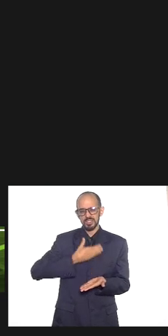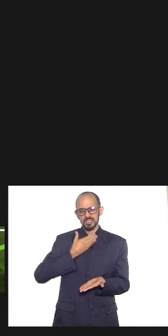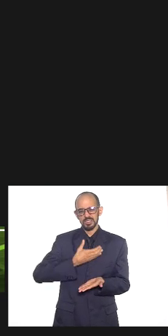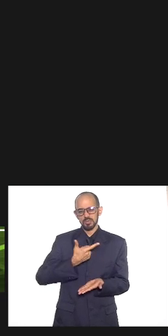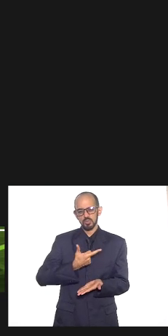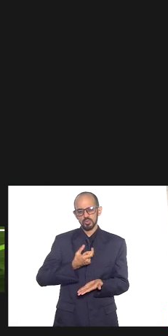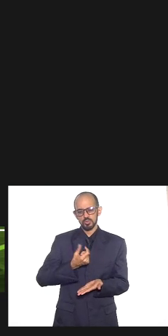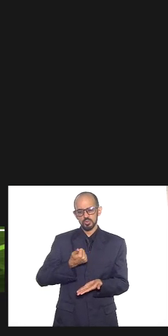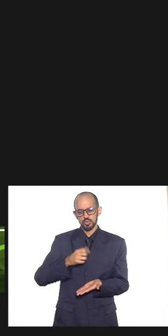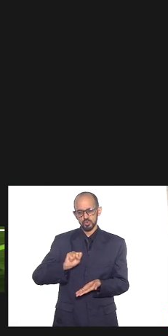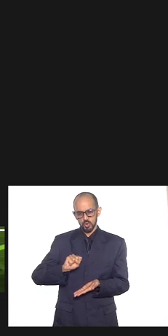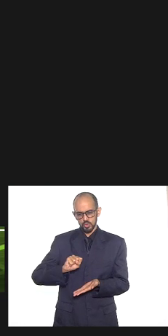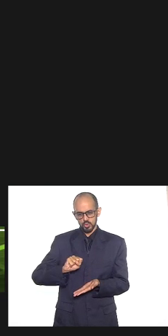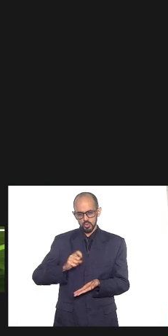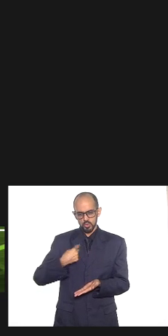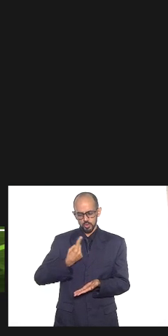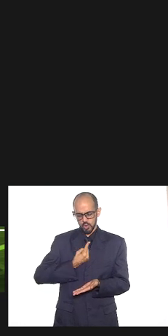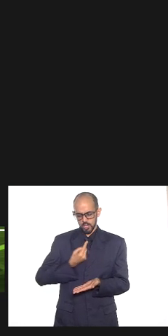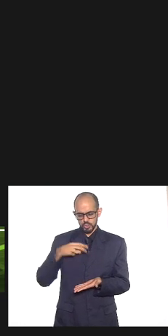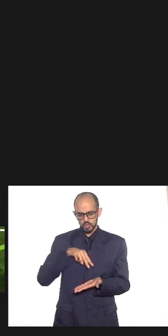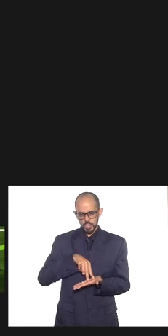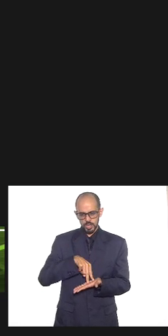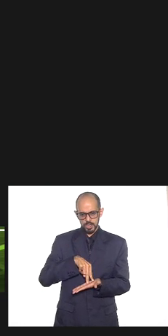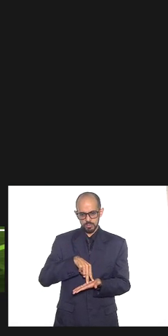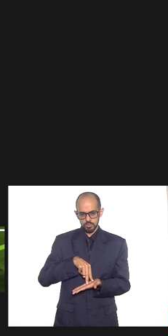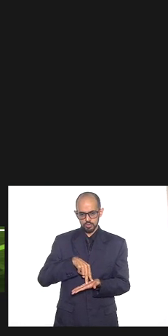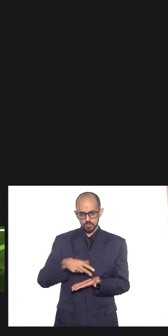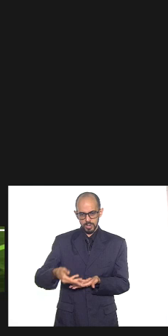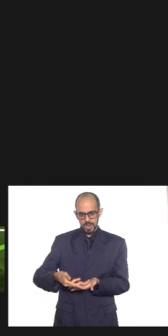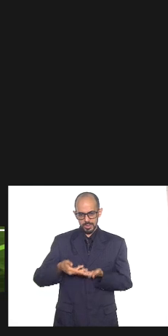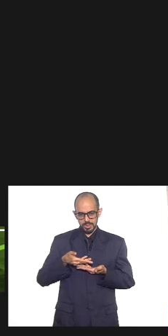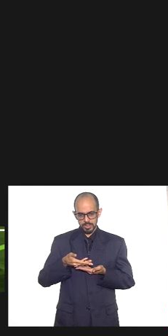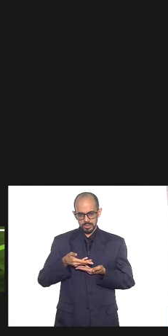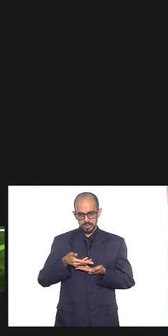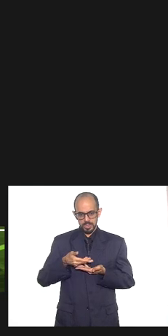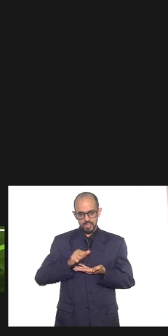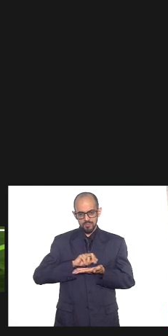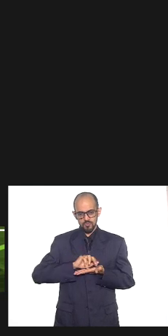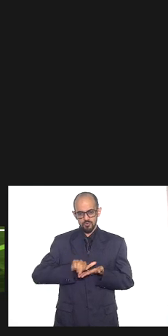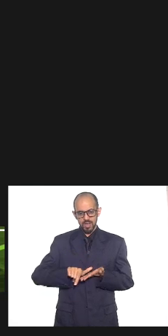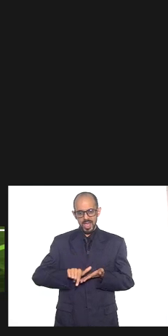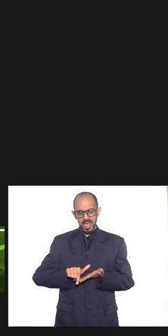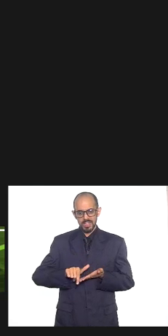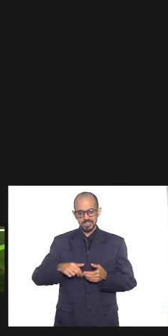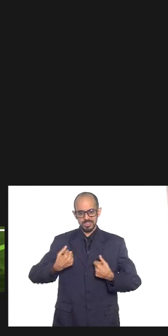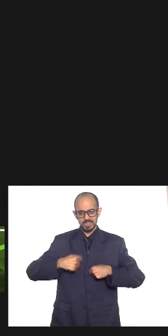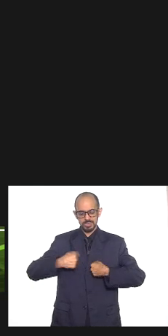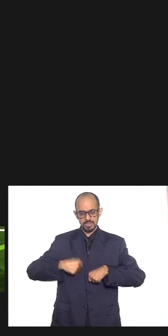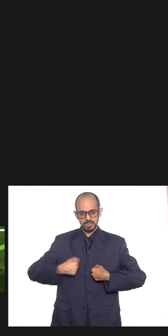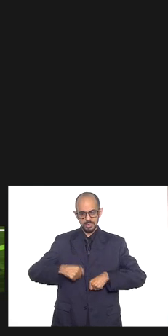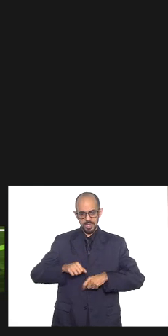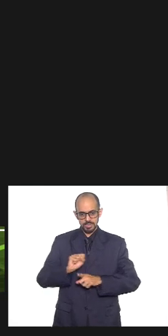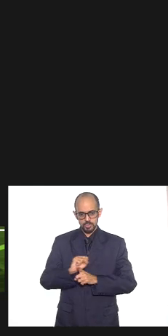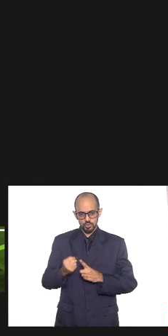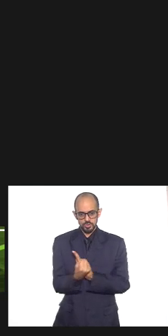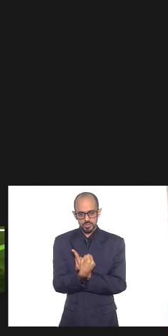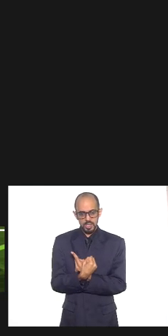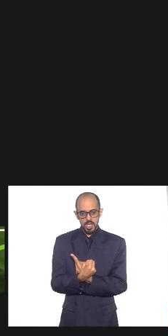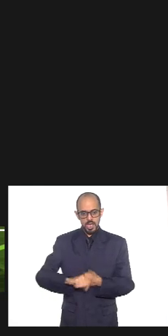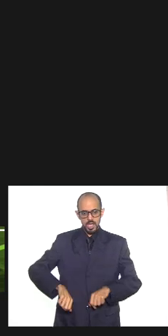2018 nós chegamos lá para atendermos a uma série de demandas demandas sociais